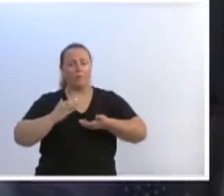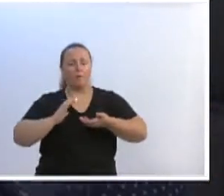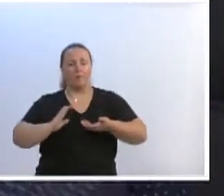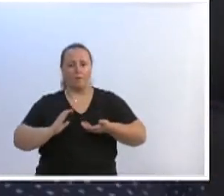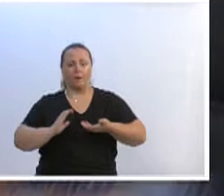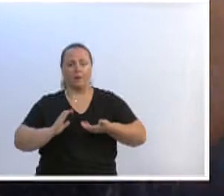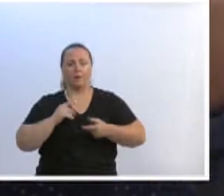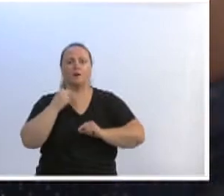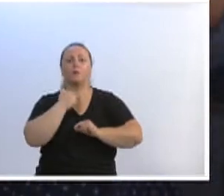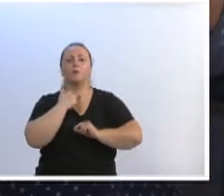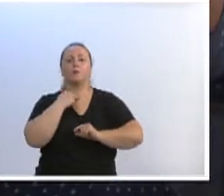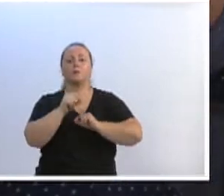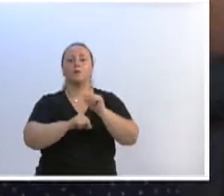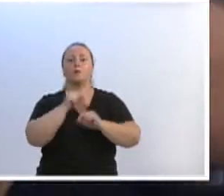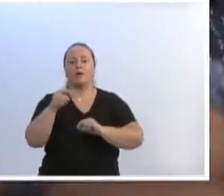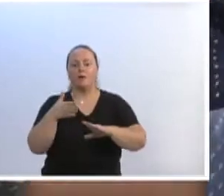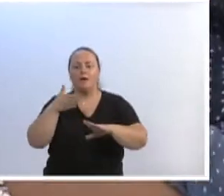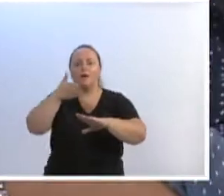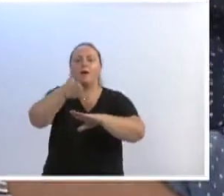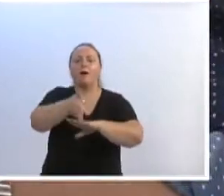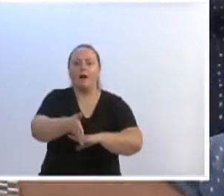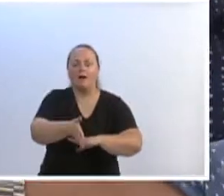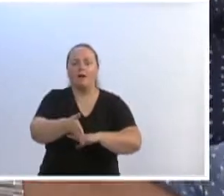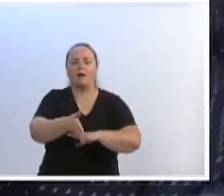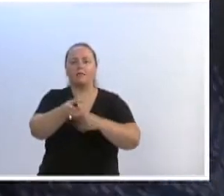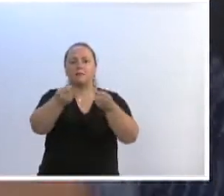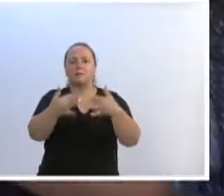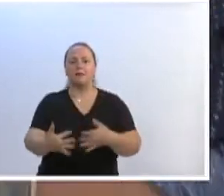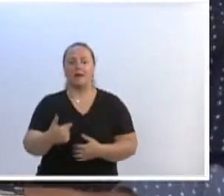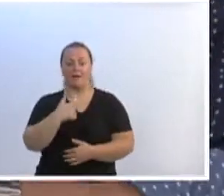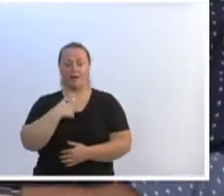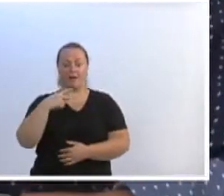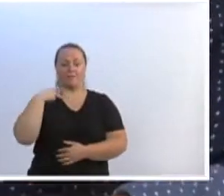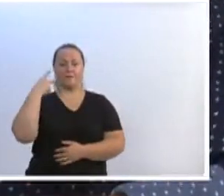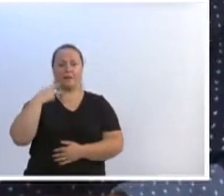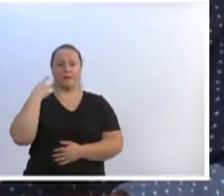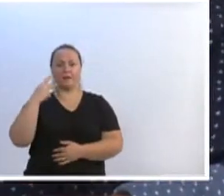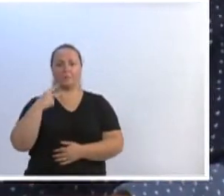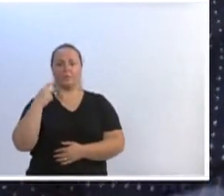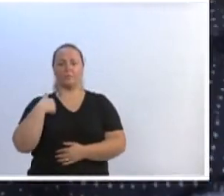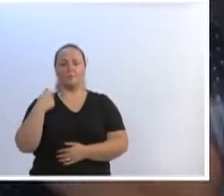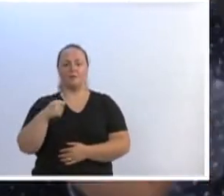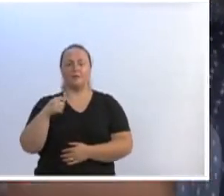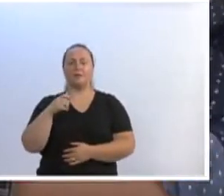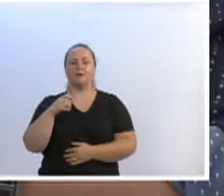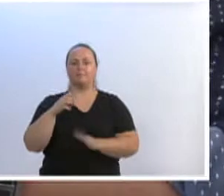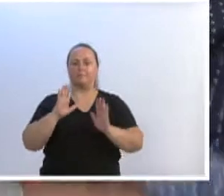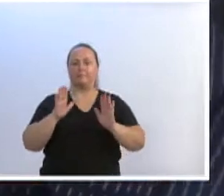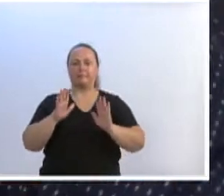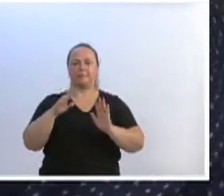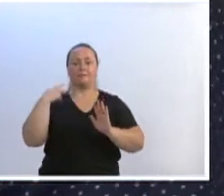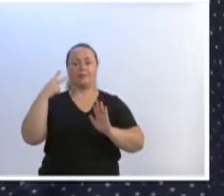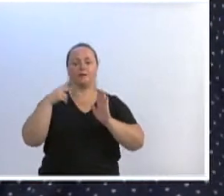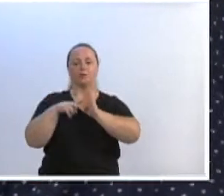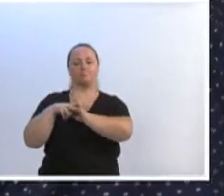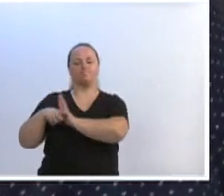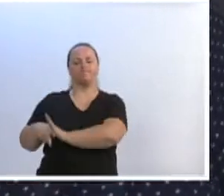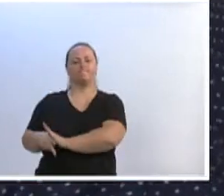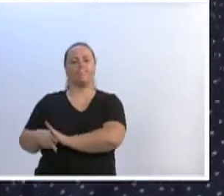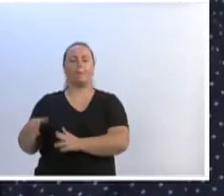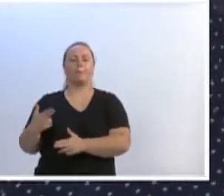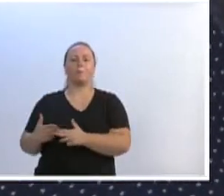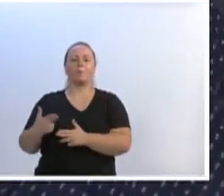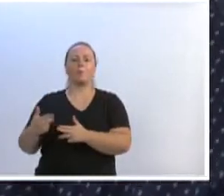entrar como vereador, nós tivemos que entrar como cidadão comum, não vergonha por ser cidadão comum. Mas se nós fôssemos vereador, senhores vereadores,